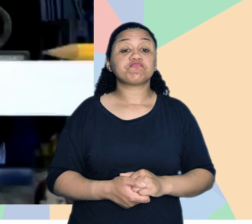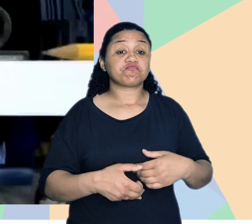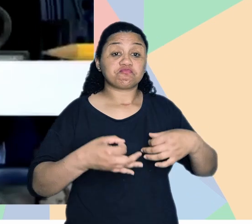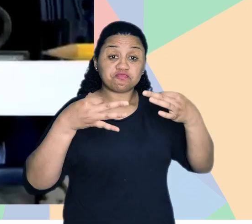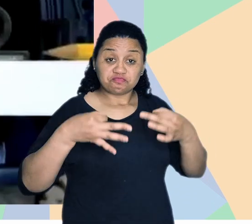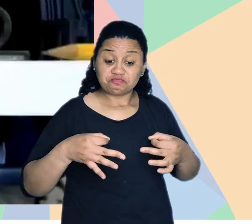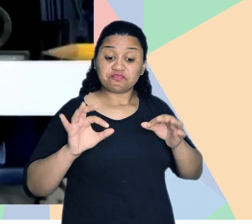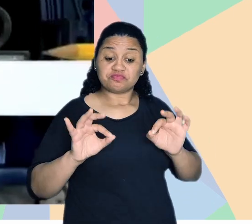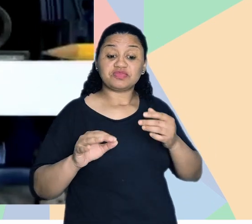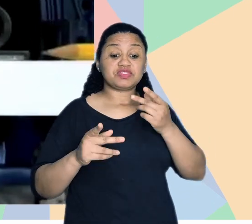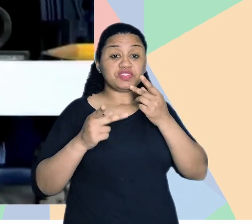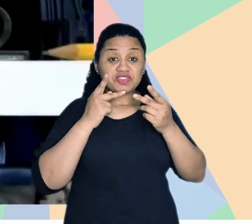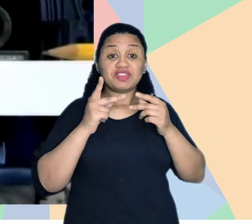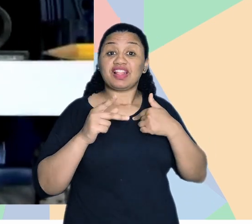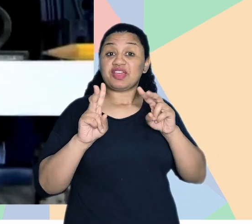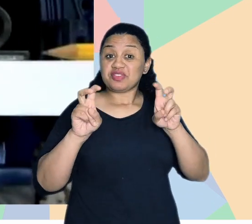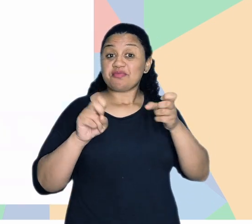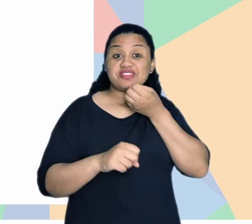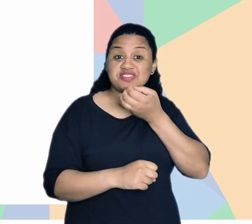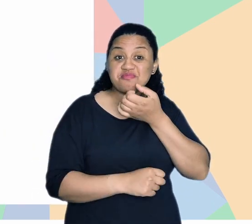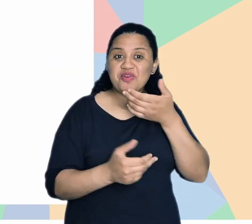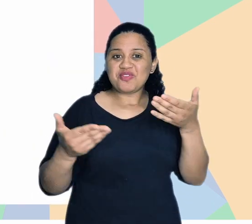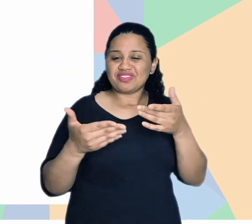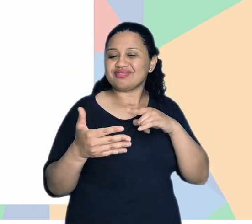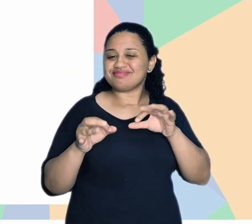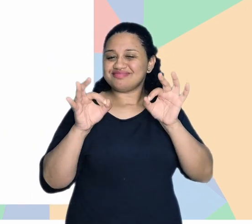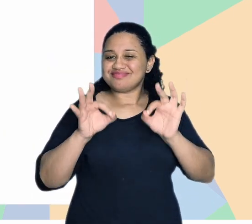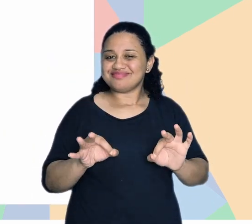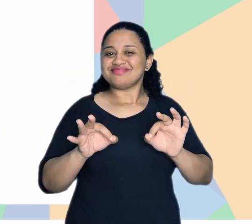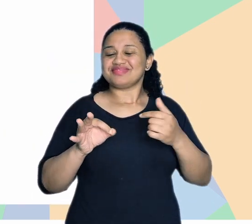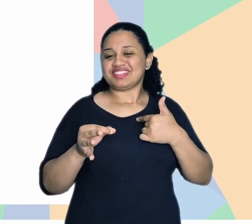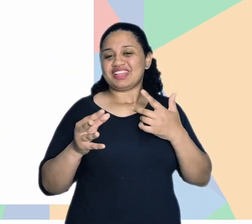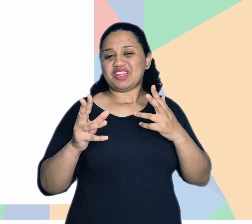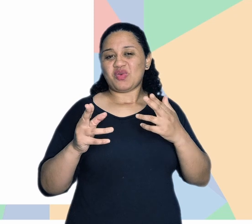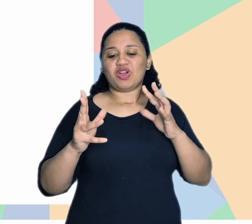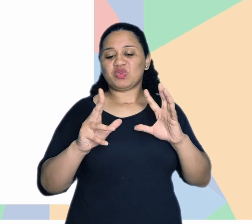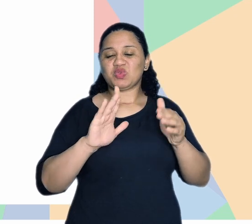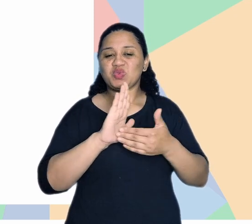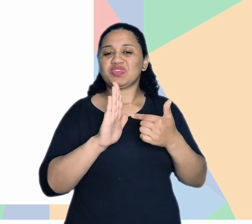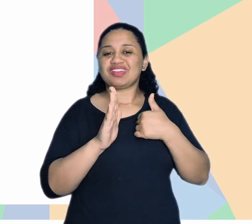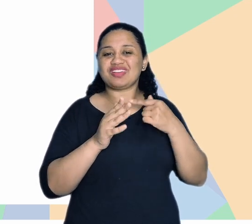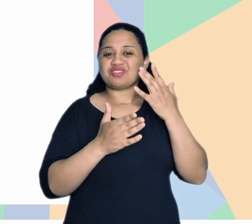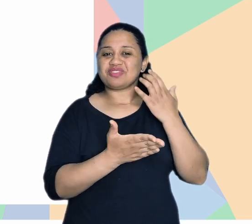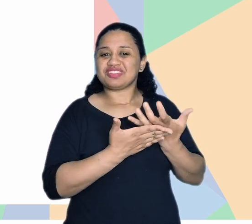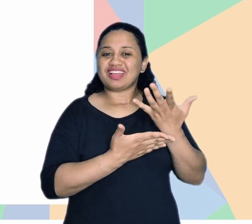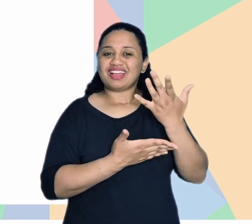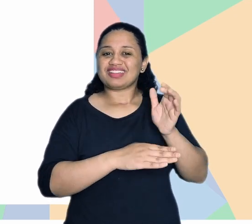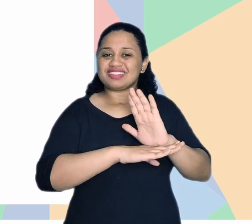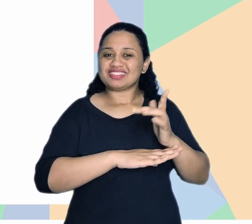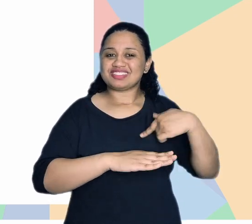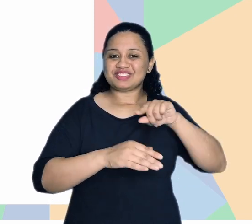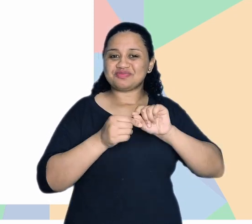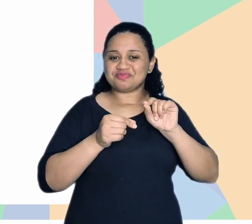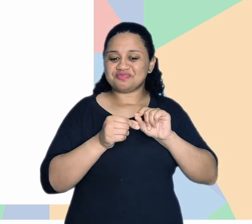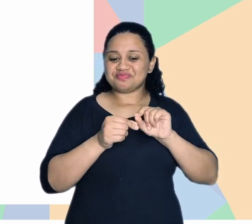sensacional, Luísa. Perfeito, né, Luísa? Falei que o assunto ia ser bom hoje e, com certeza, foi como todos que a gente vem